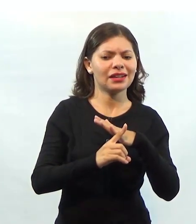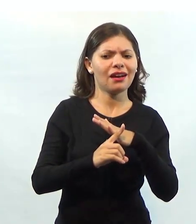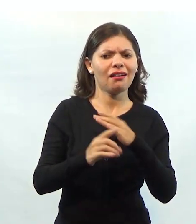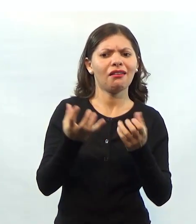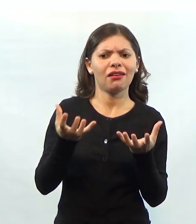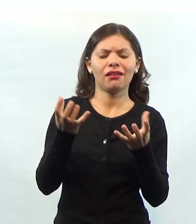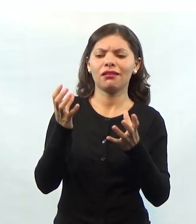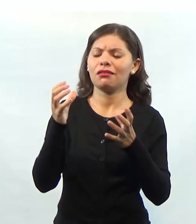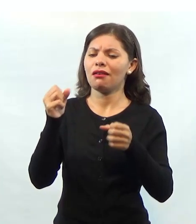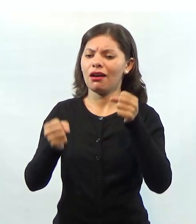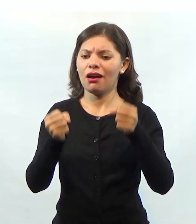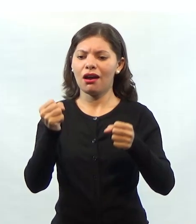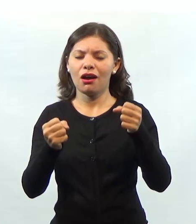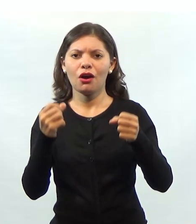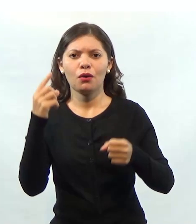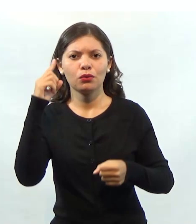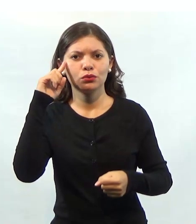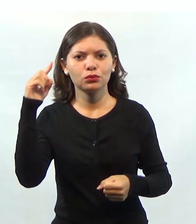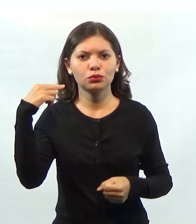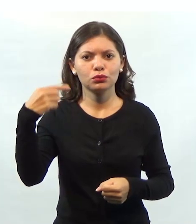comprar ele, utilizar no dia a dia.